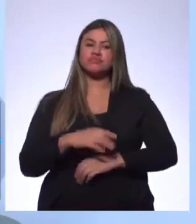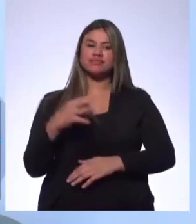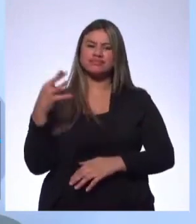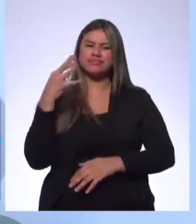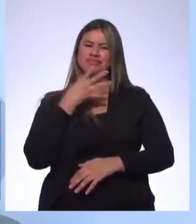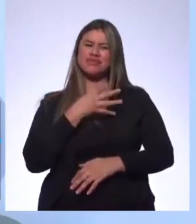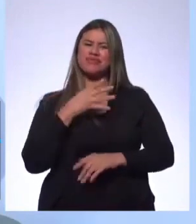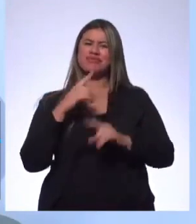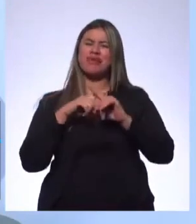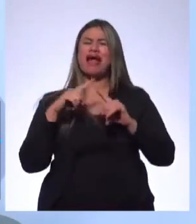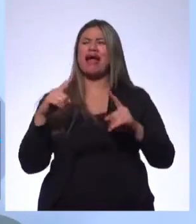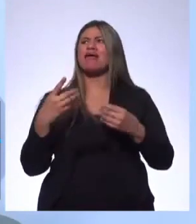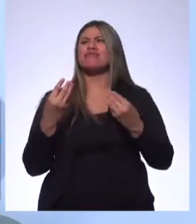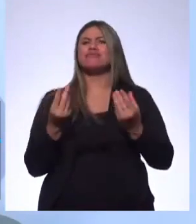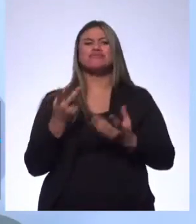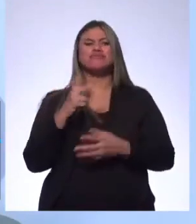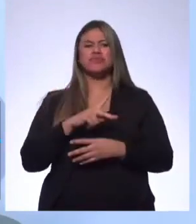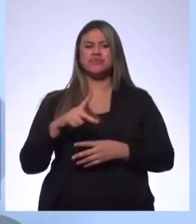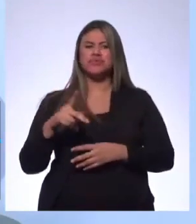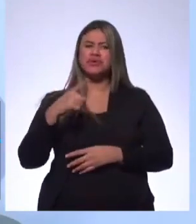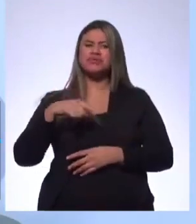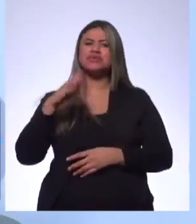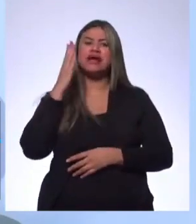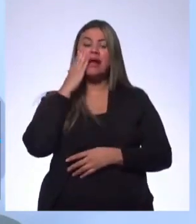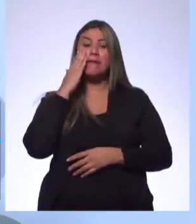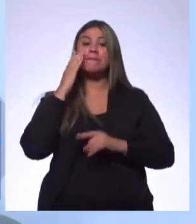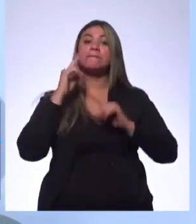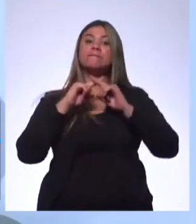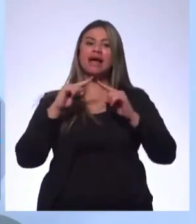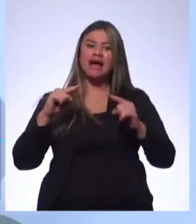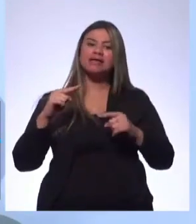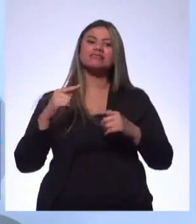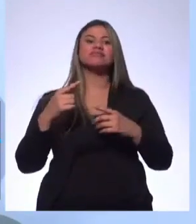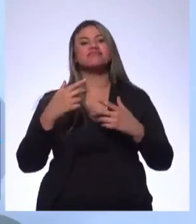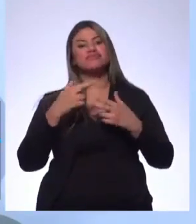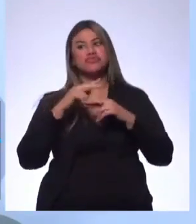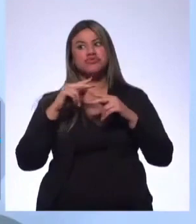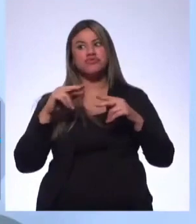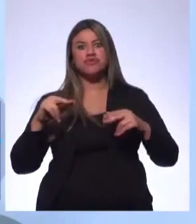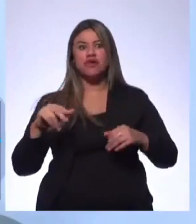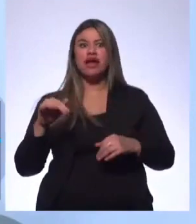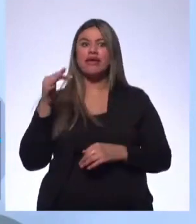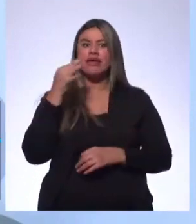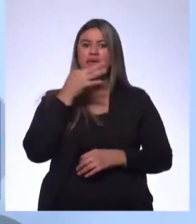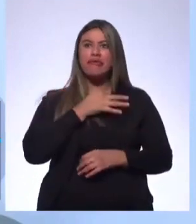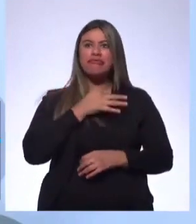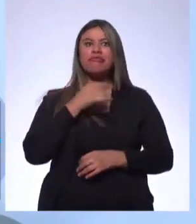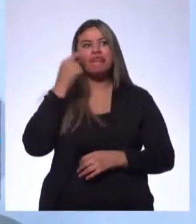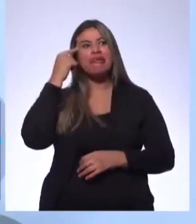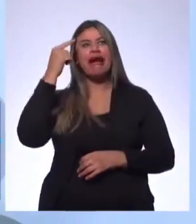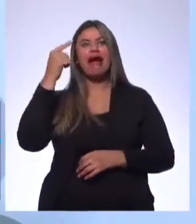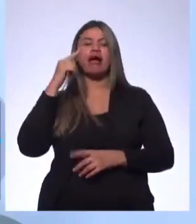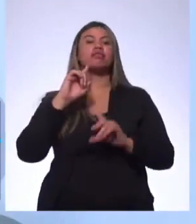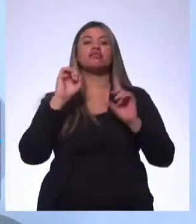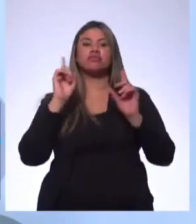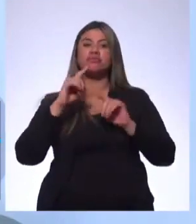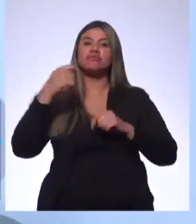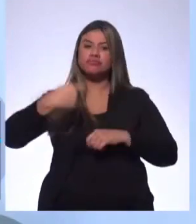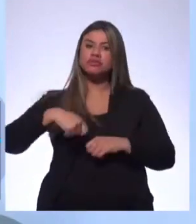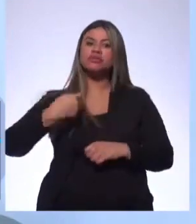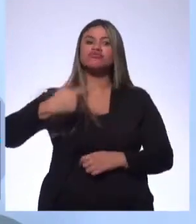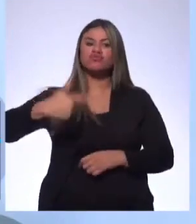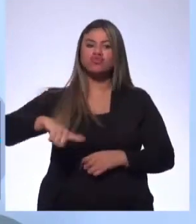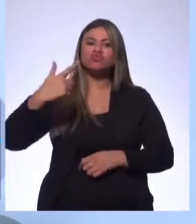né? Ai, professora, mas eu já sei. Mas a gente precisa... O óbvio precisa ser dito. É uma coisa que eu tenho aprendido com o tempo na minha vida. Que o óbvio